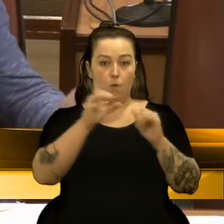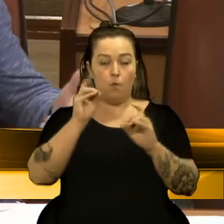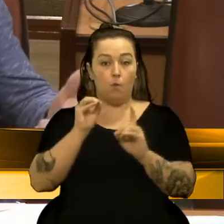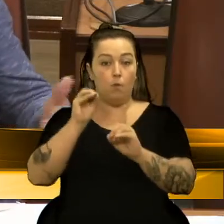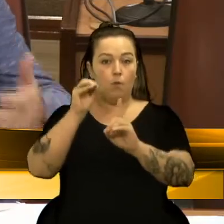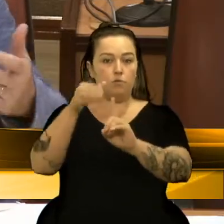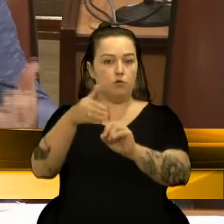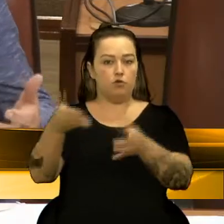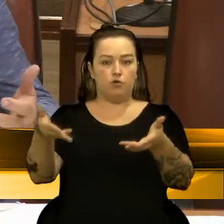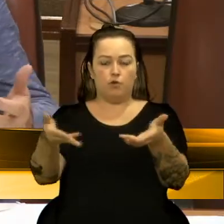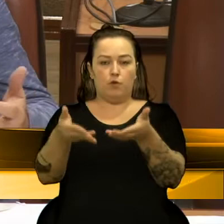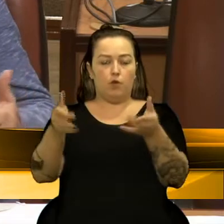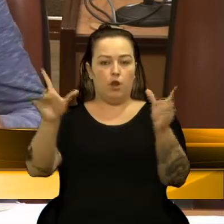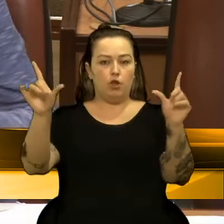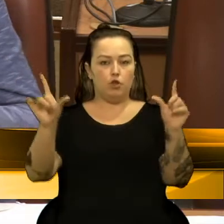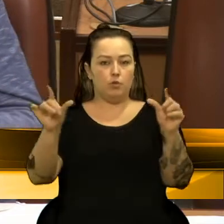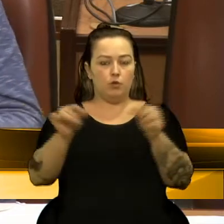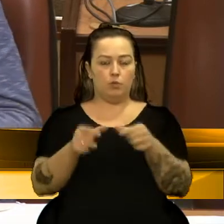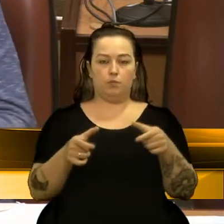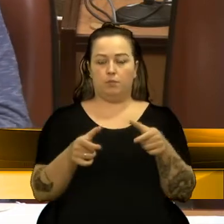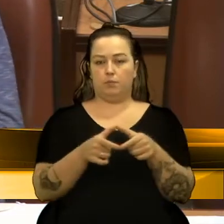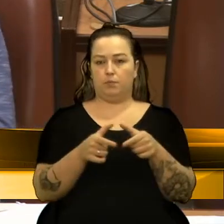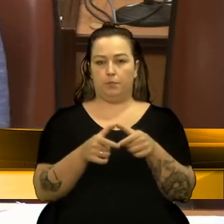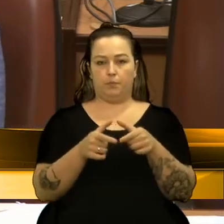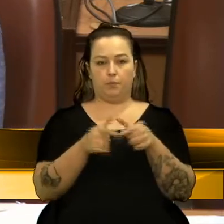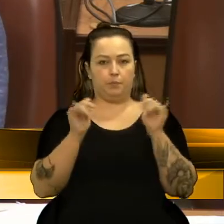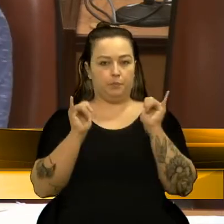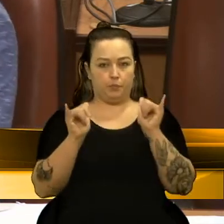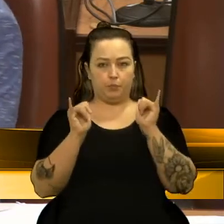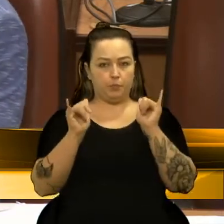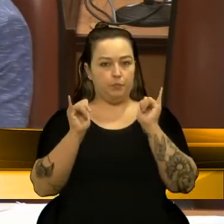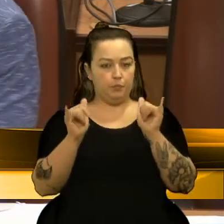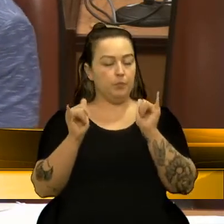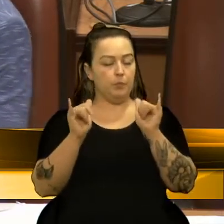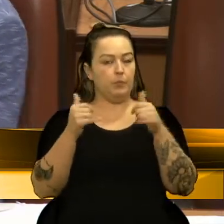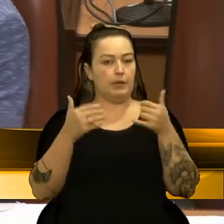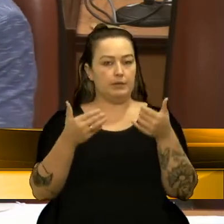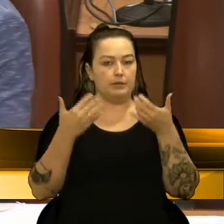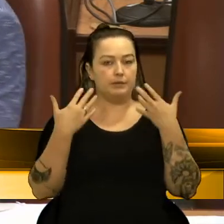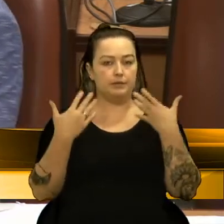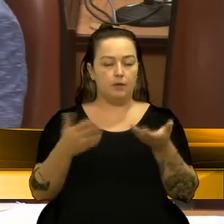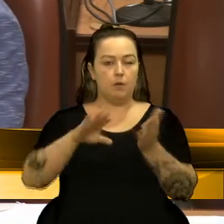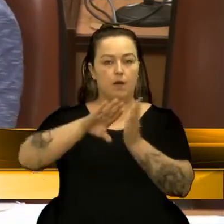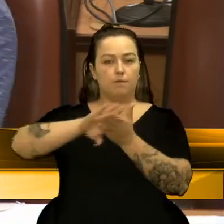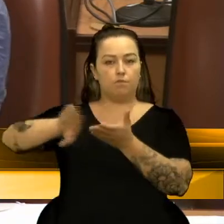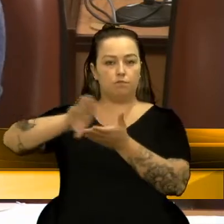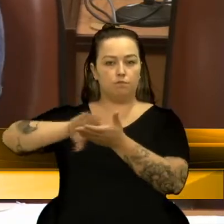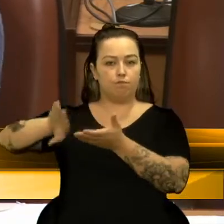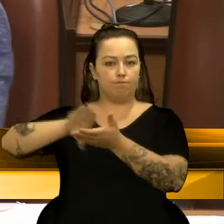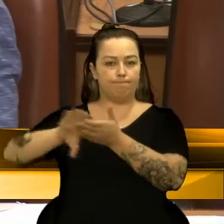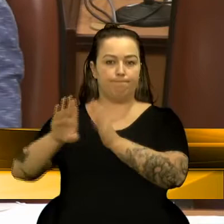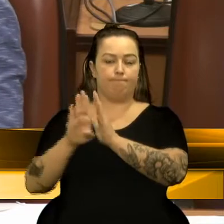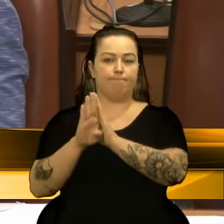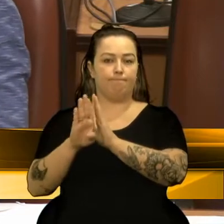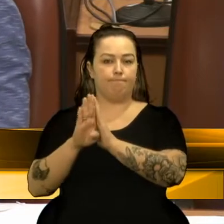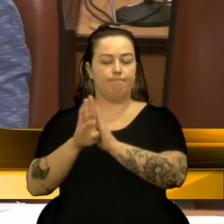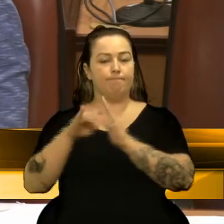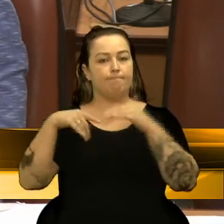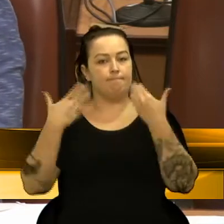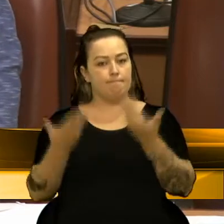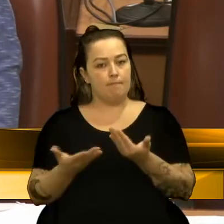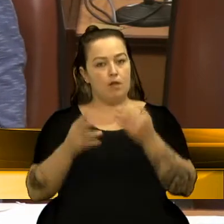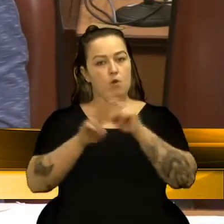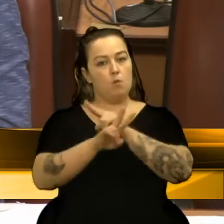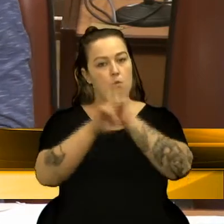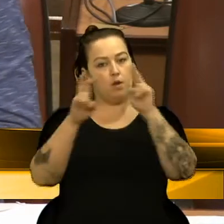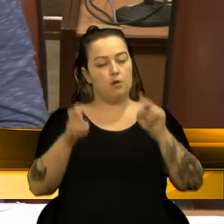passagem para o trabalhador. E entre as retiradas de gratuidade e tal, o passe livre. Então,